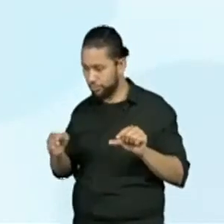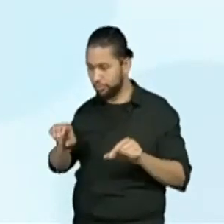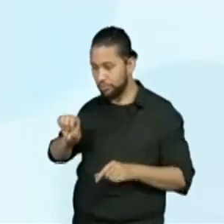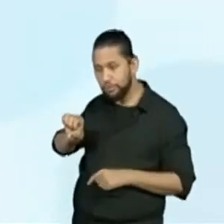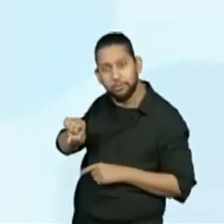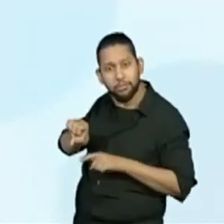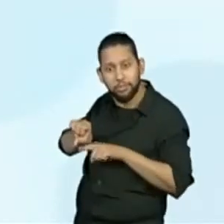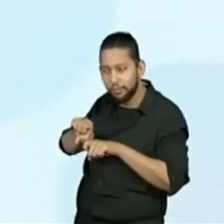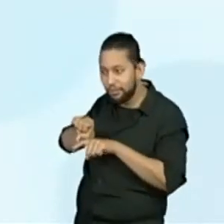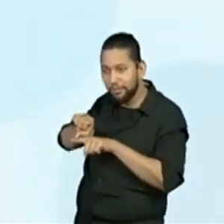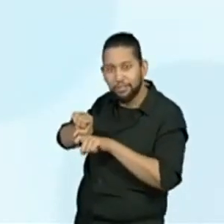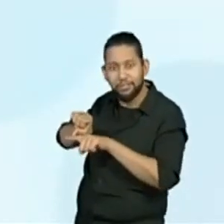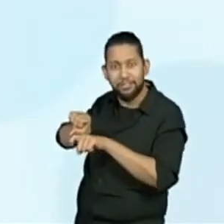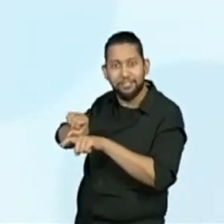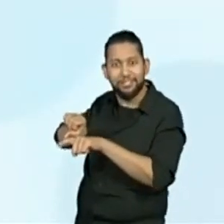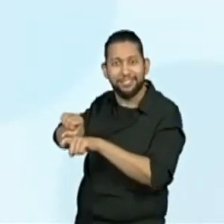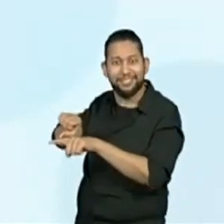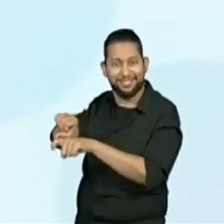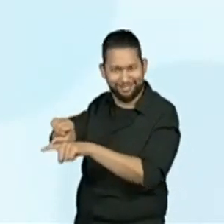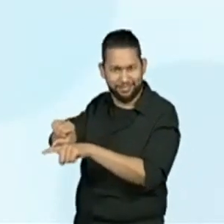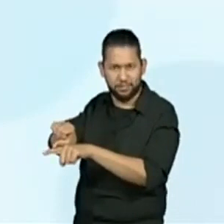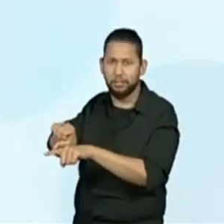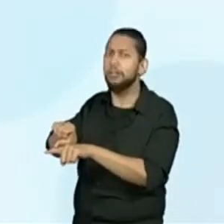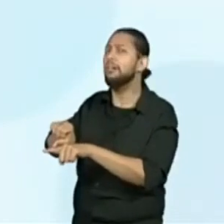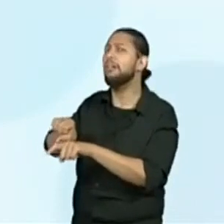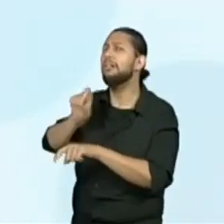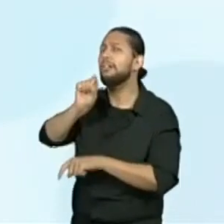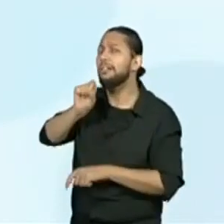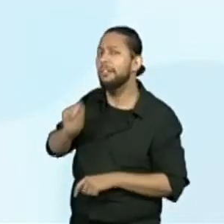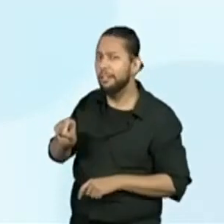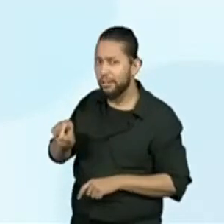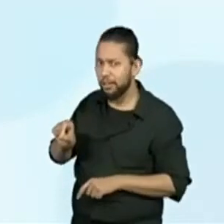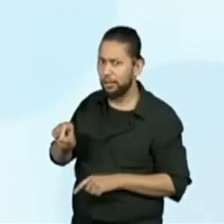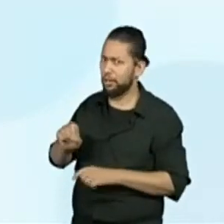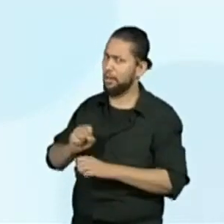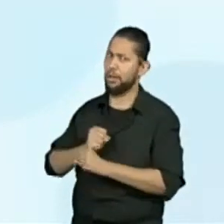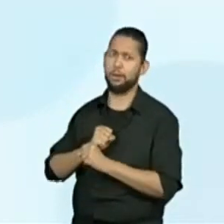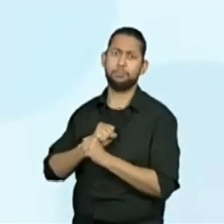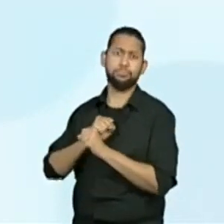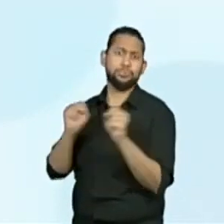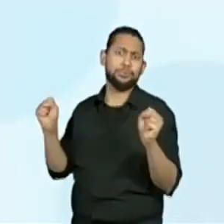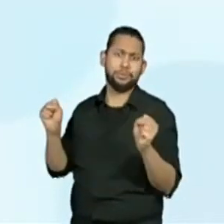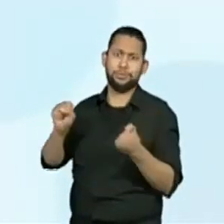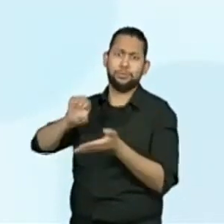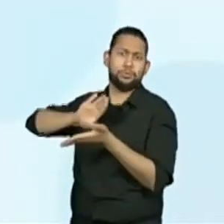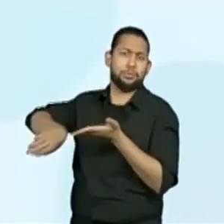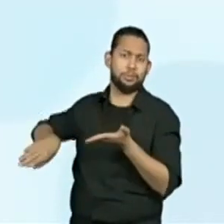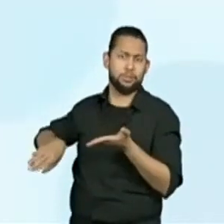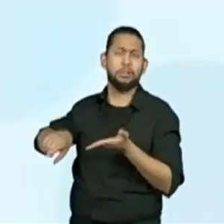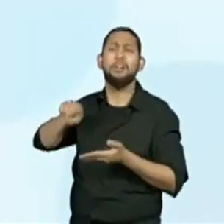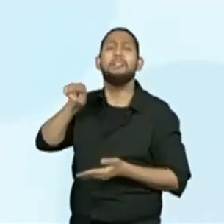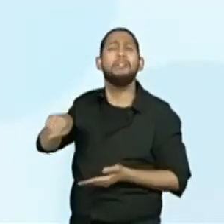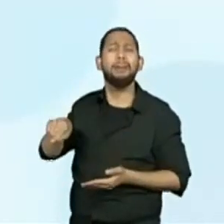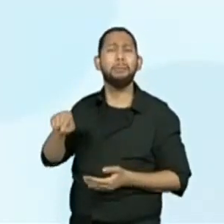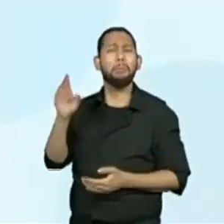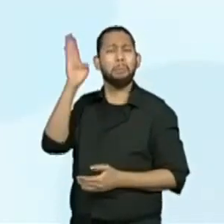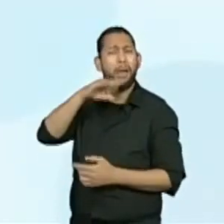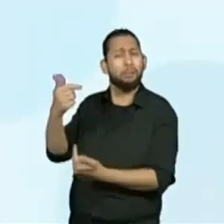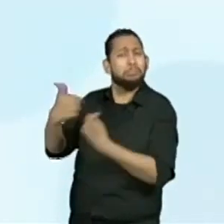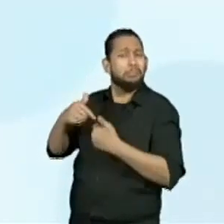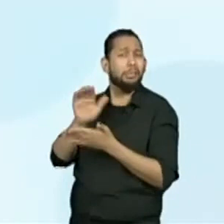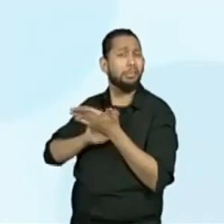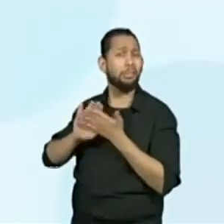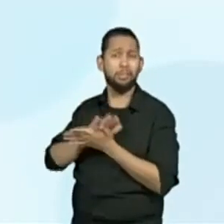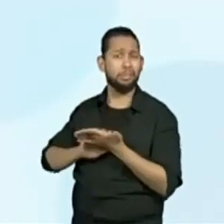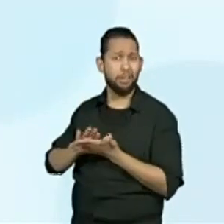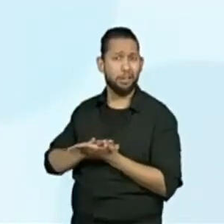tal caracol. Mas era, afinal, impossível tal. Nem fazia mal, nem